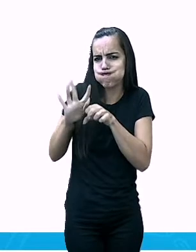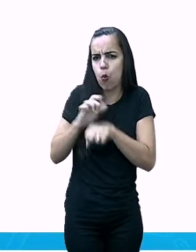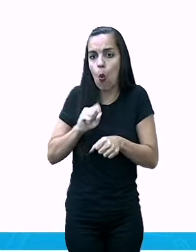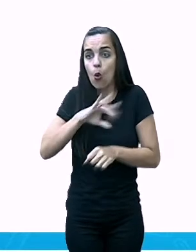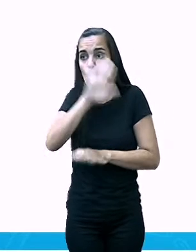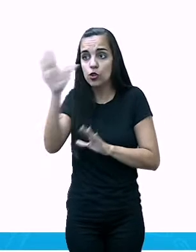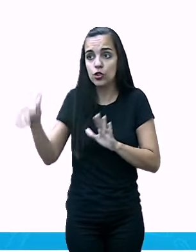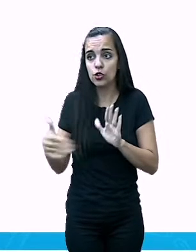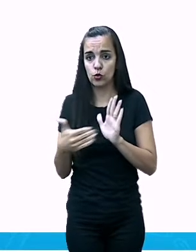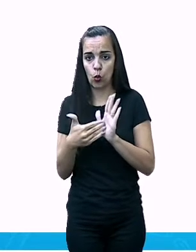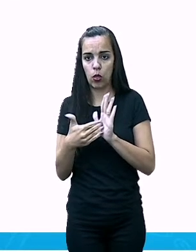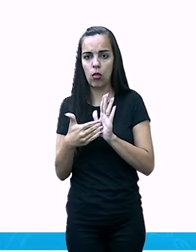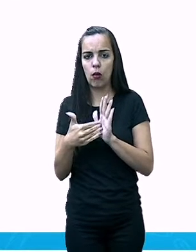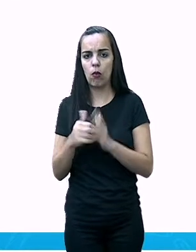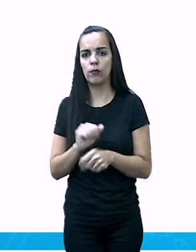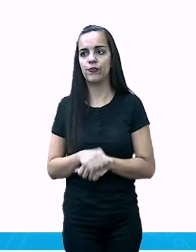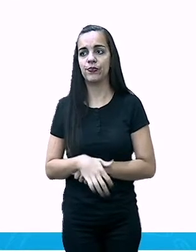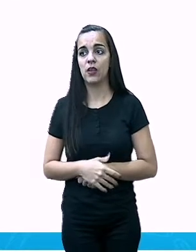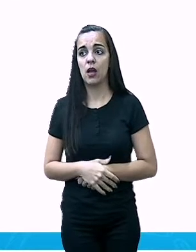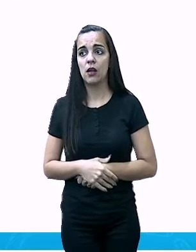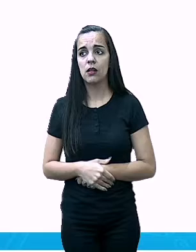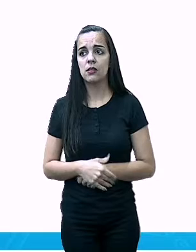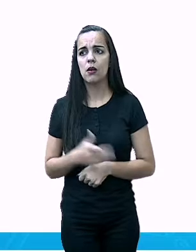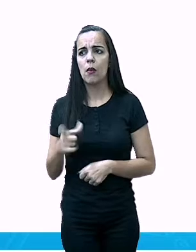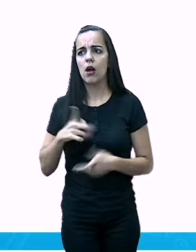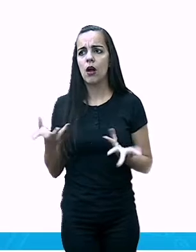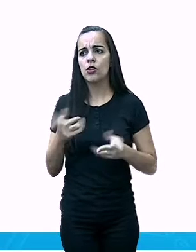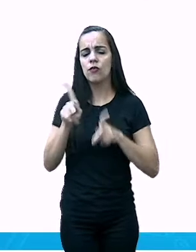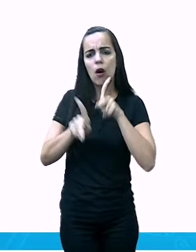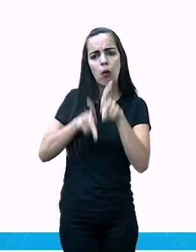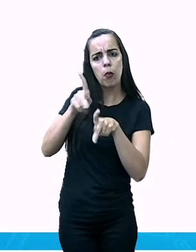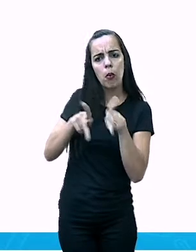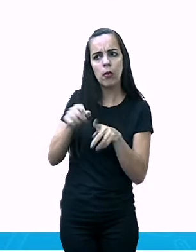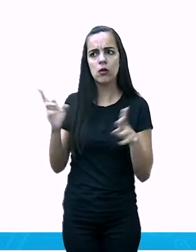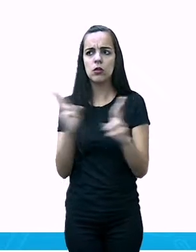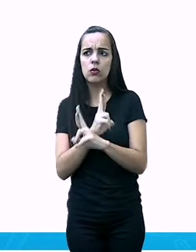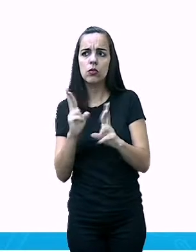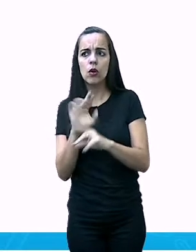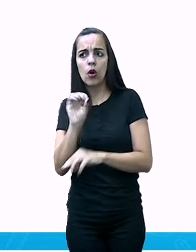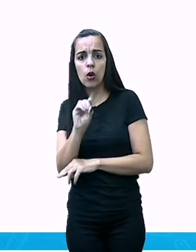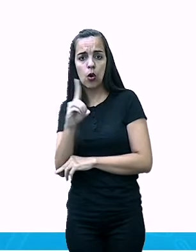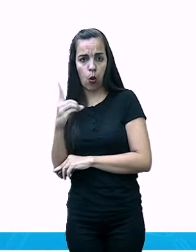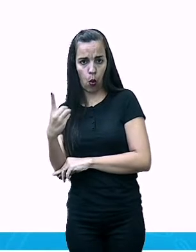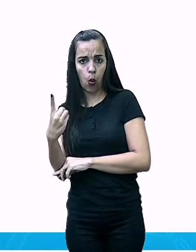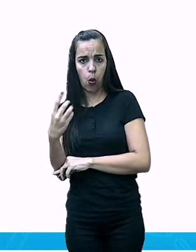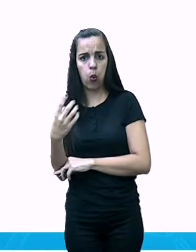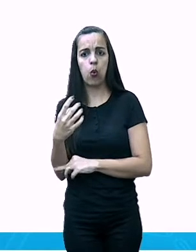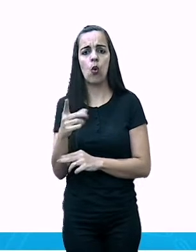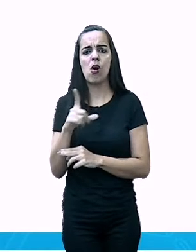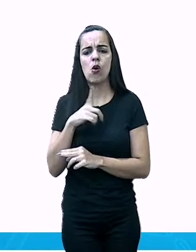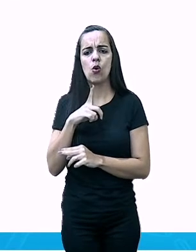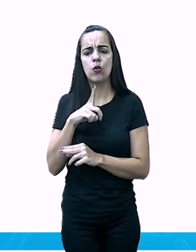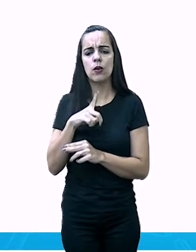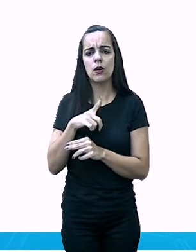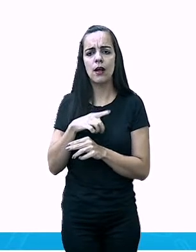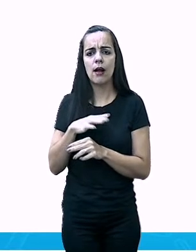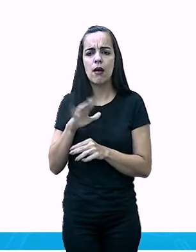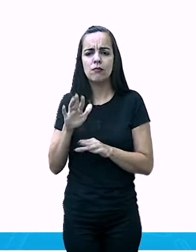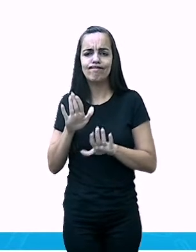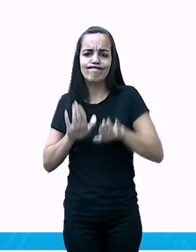número, todo número total de habitantes. População relativa ou densidade demográfica.